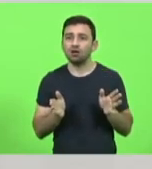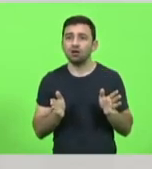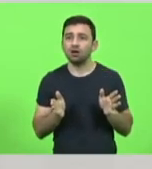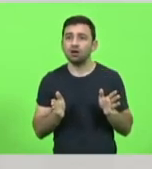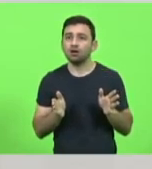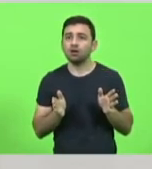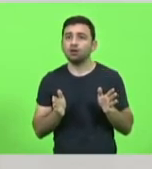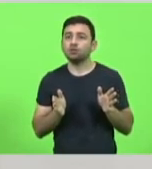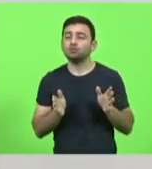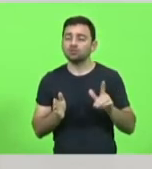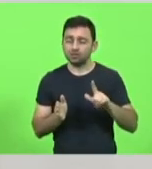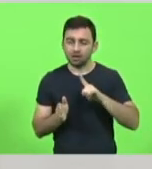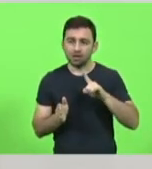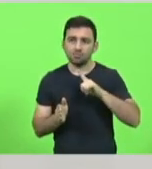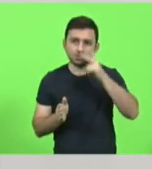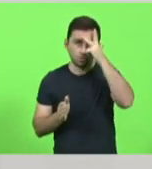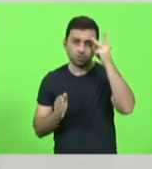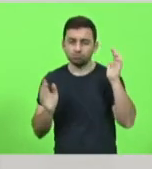presença de público.